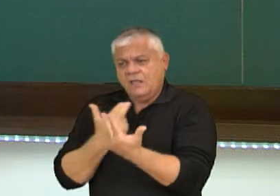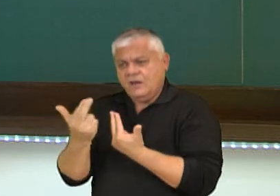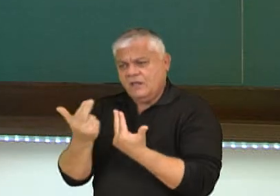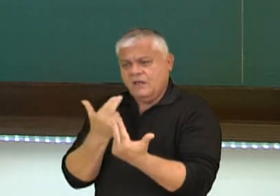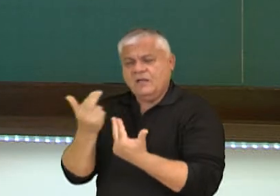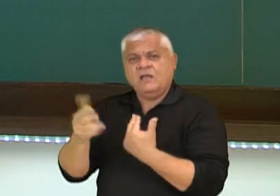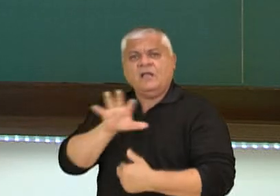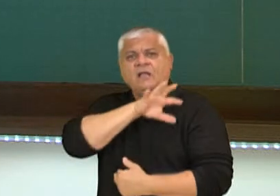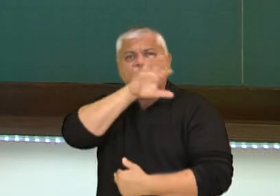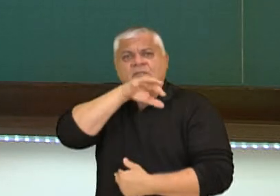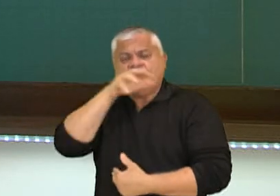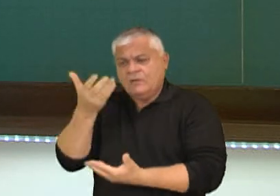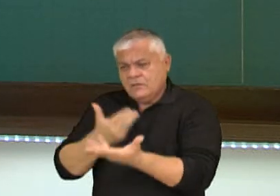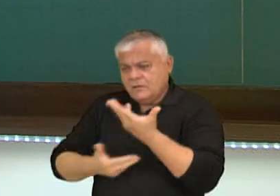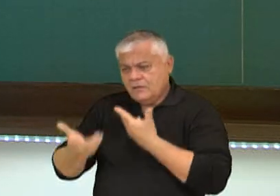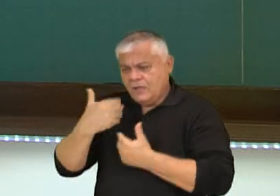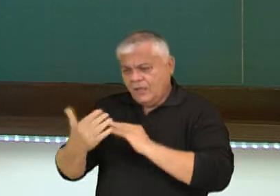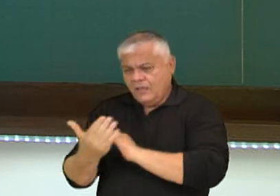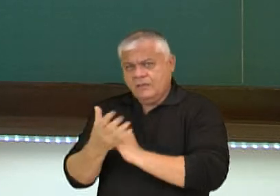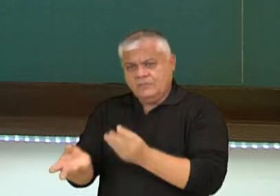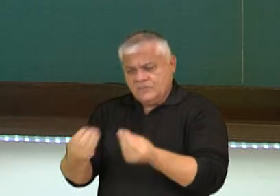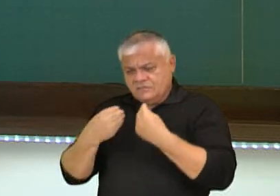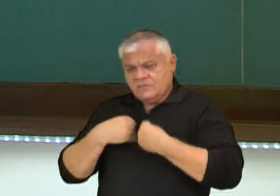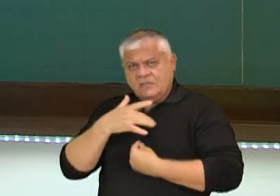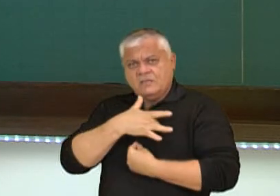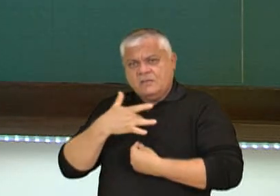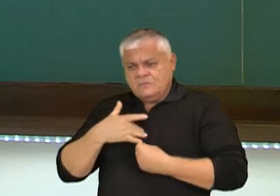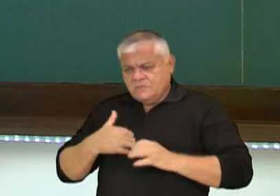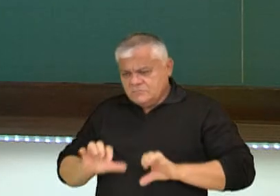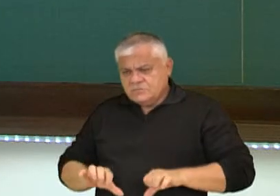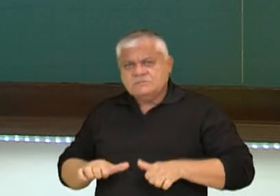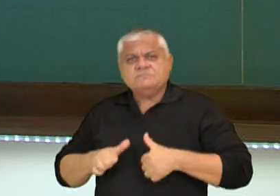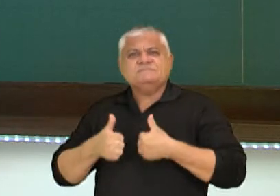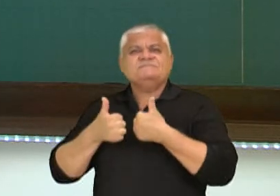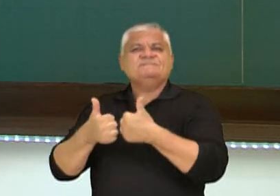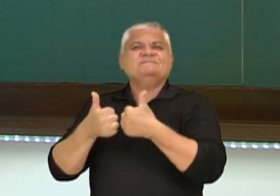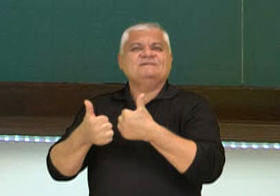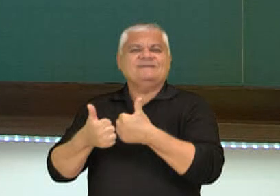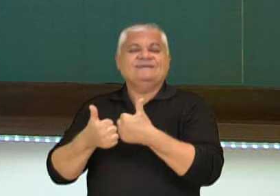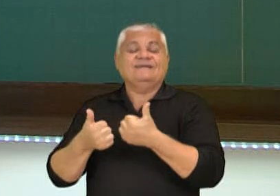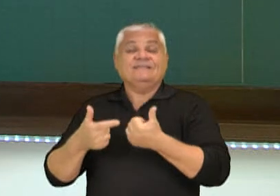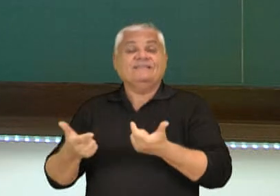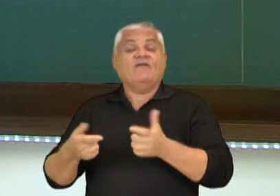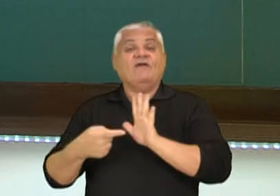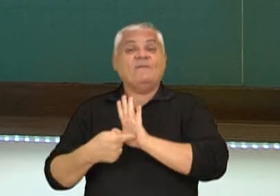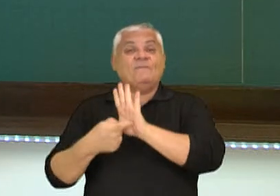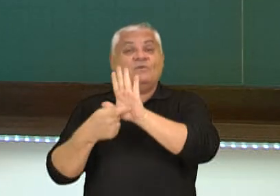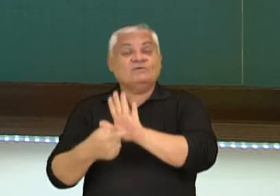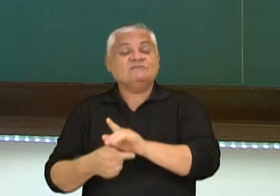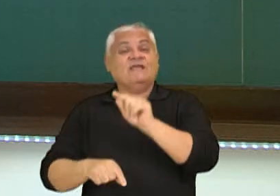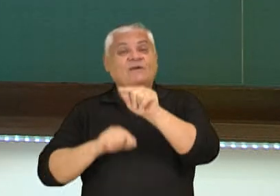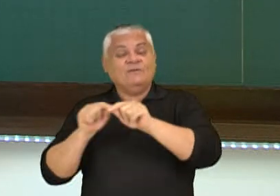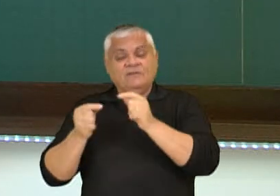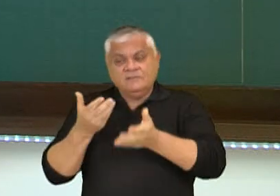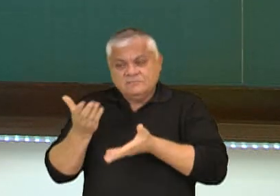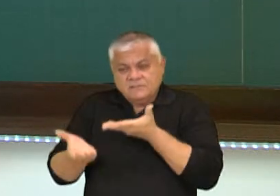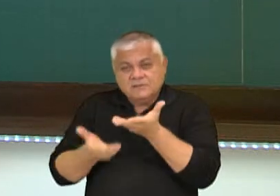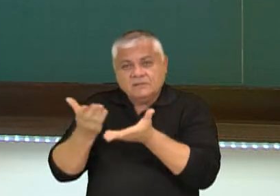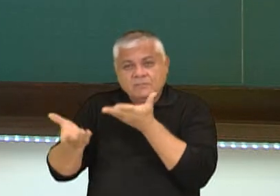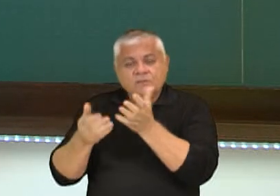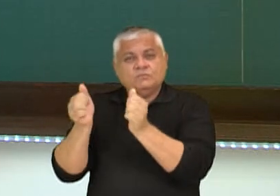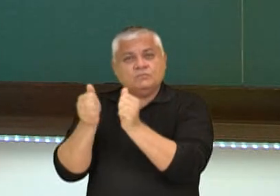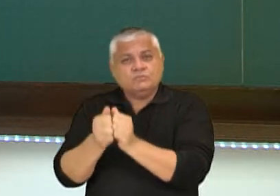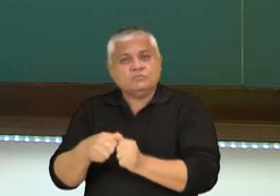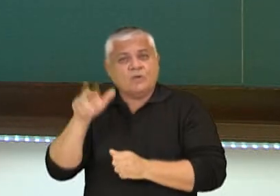benefícios para a saúde. No Caminhos e reportagem desta semana, vamos mostrar que a ecoterapia vai muito